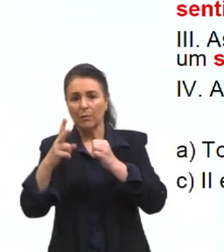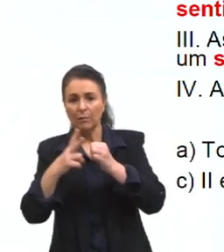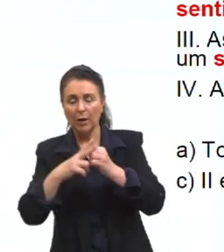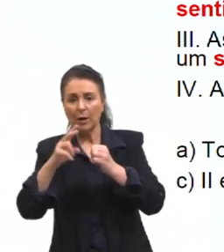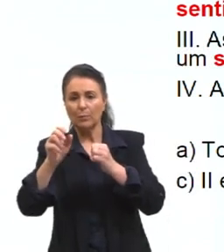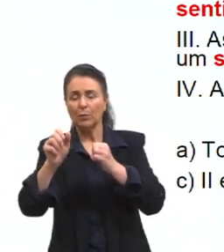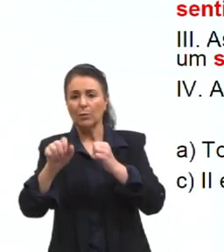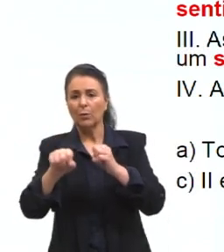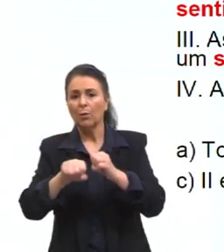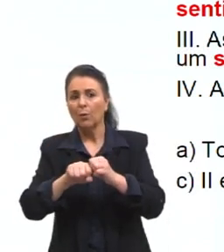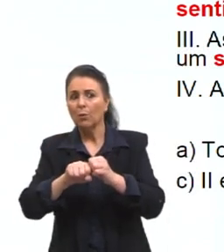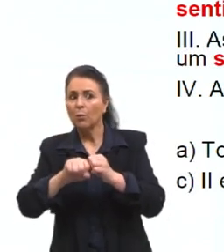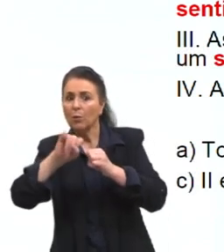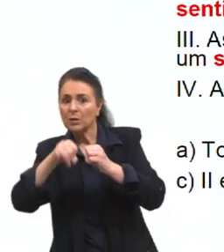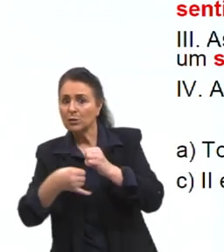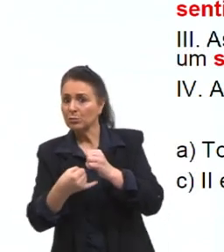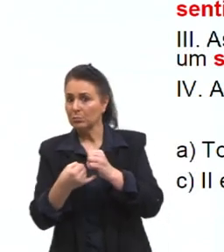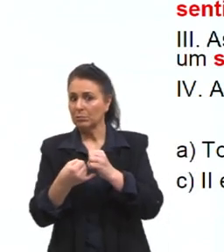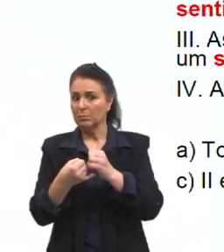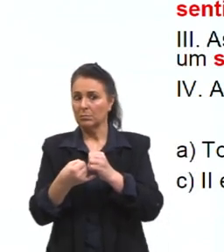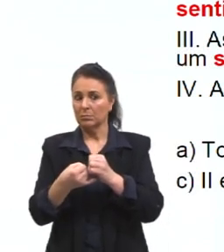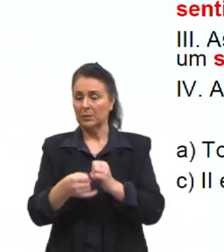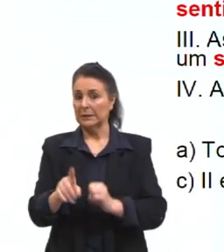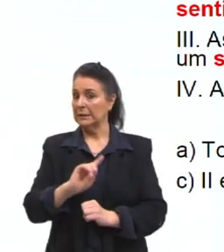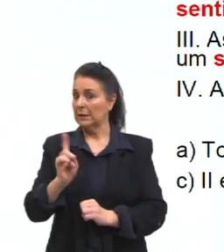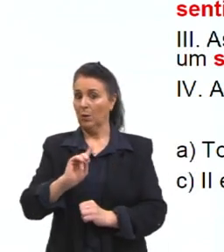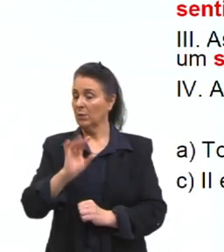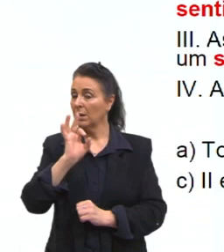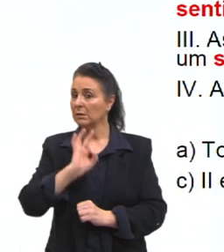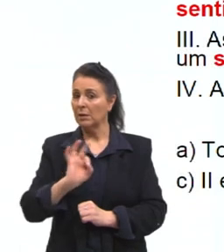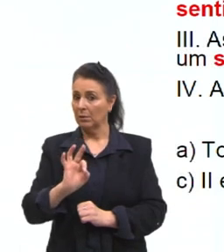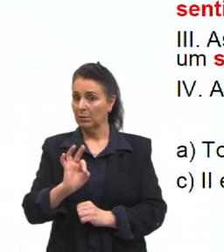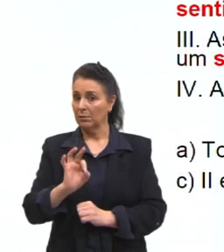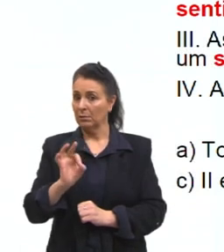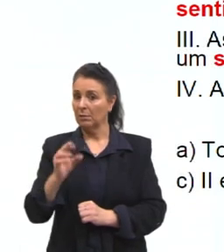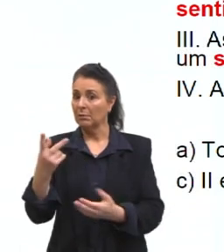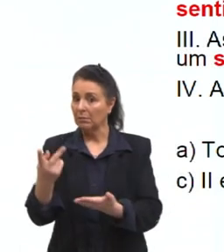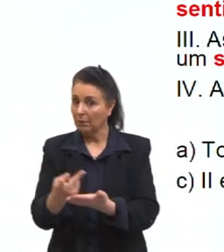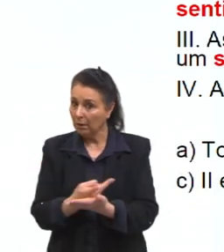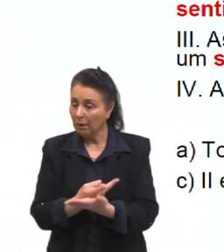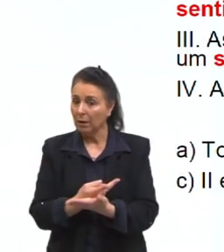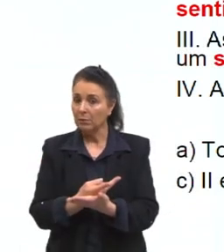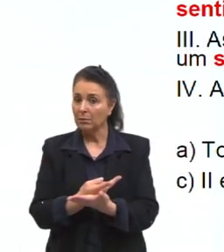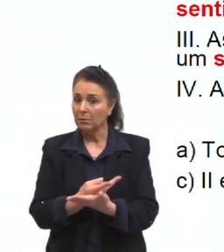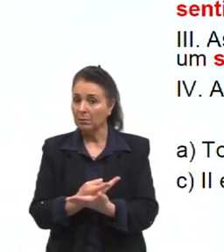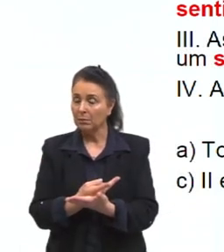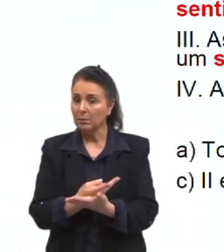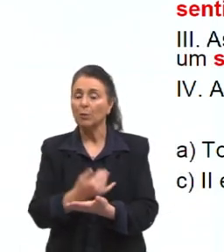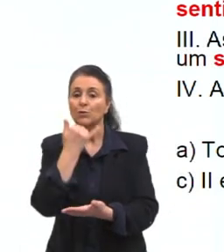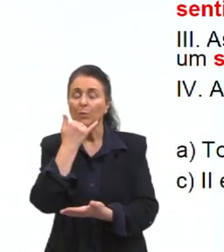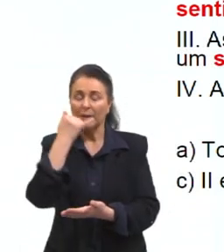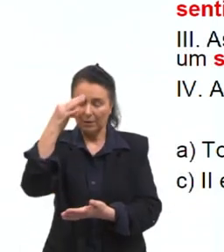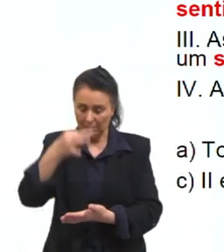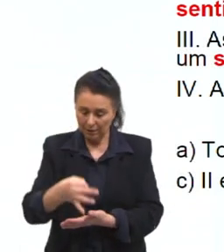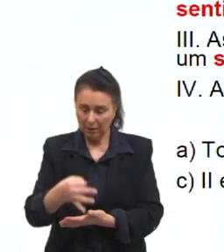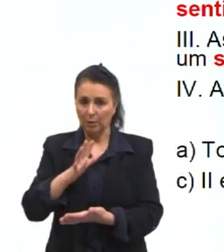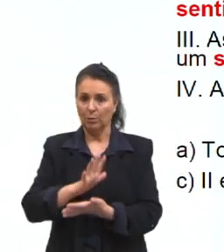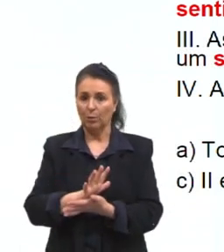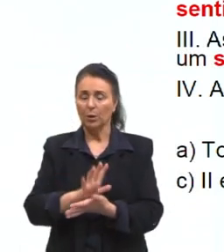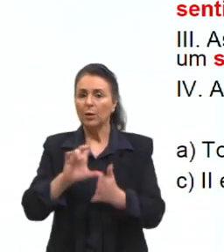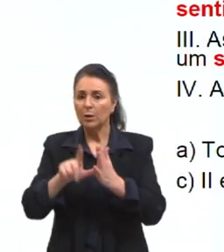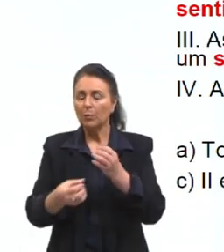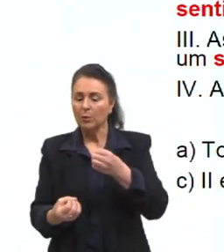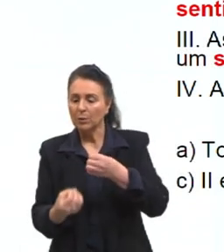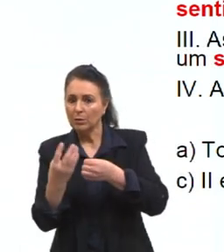Ok. Não está correto. E por fim ali, aliás, correto também. E por fim ali, a